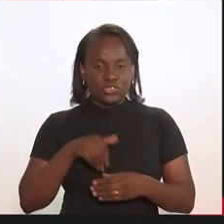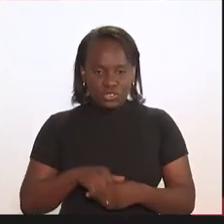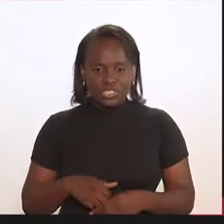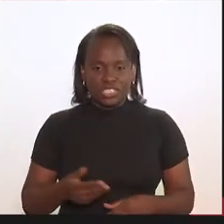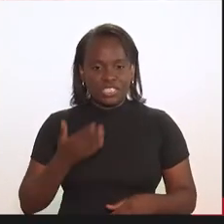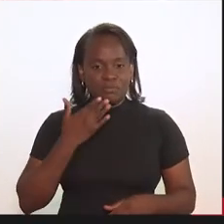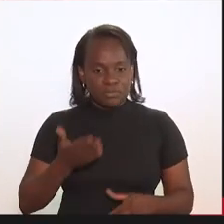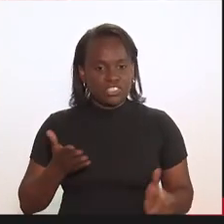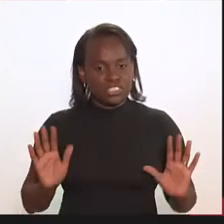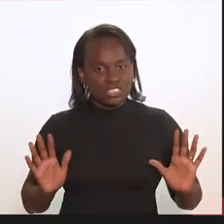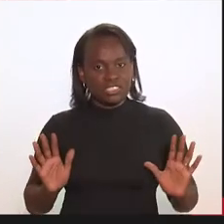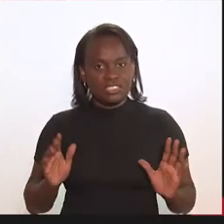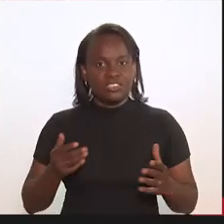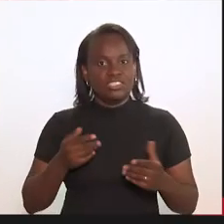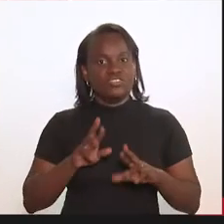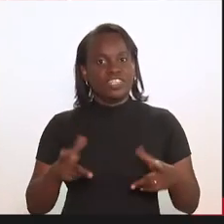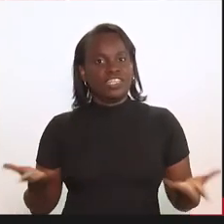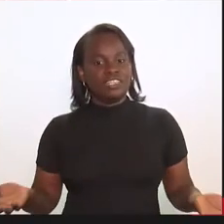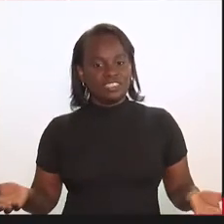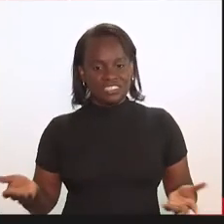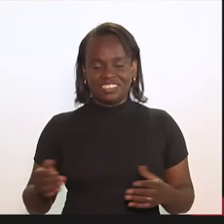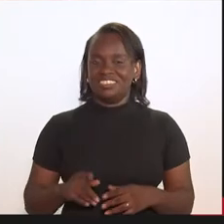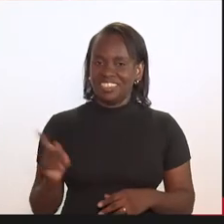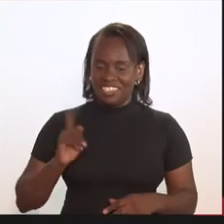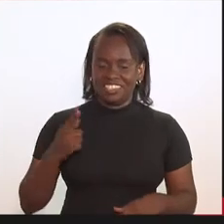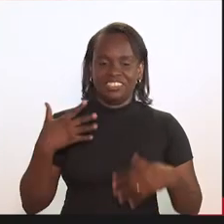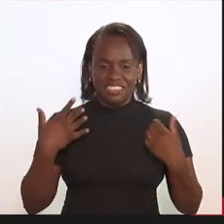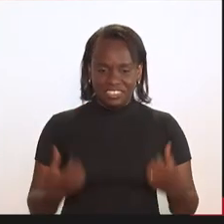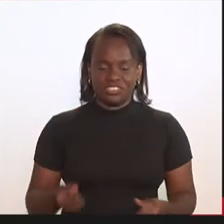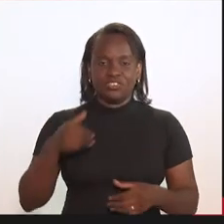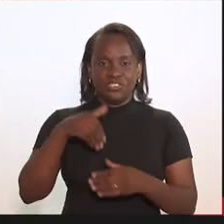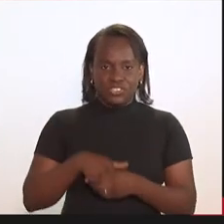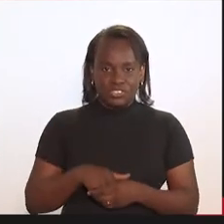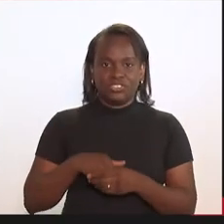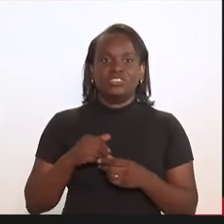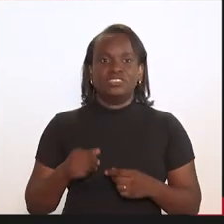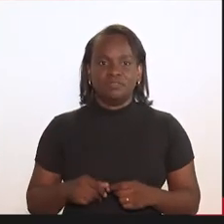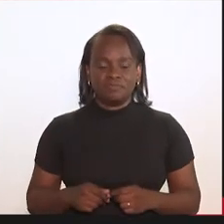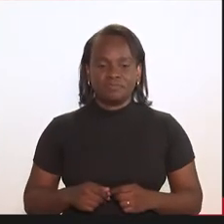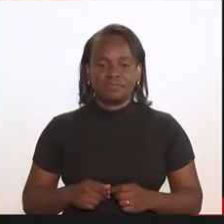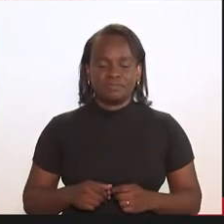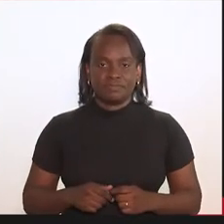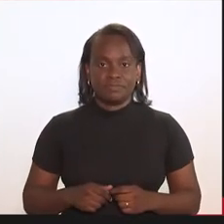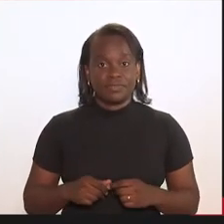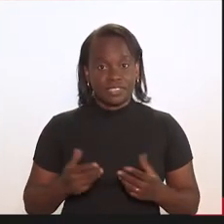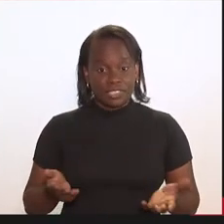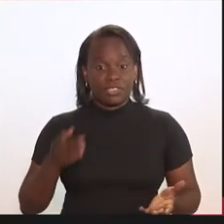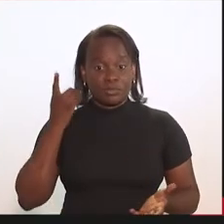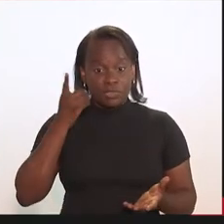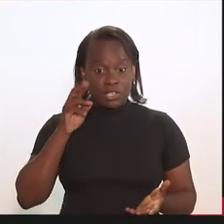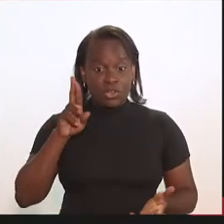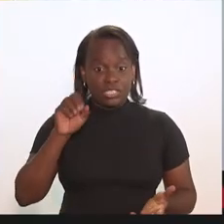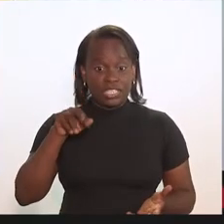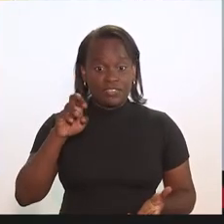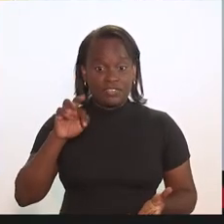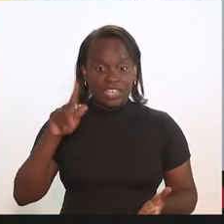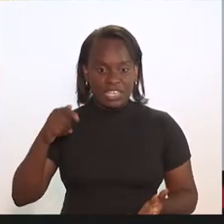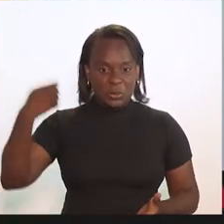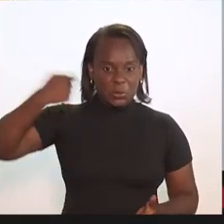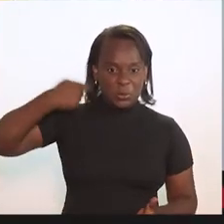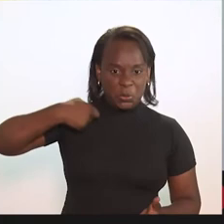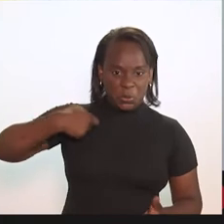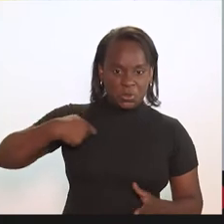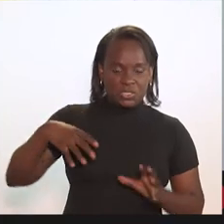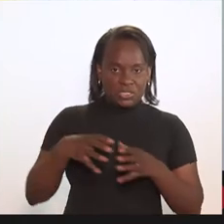votou, Eu pedi um voto emergente. Não, ele votou. Boa alegria. Embora o deputado Rosenberg seja